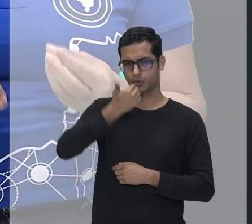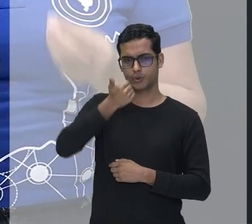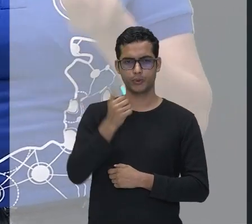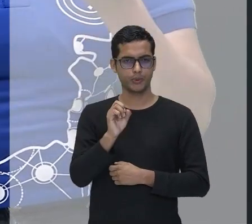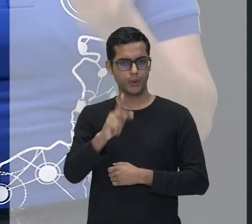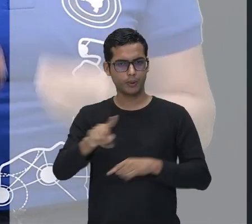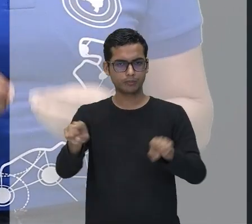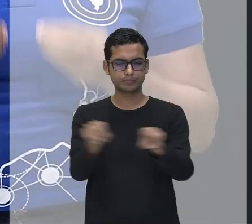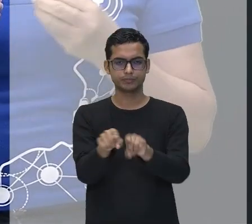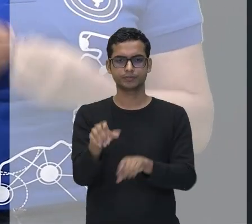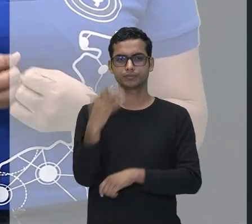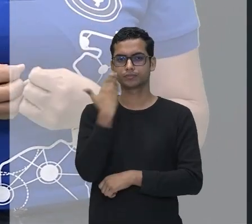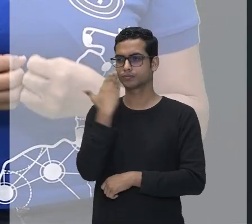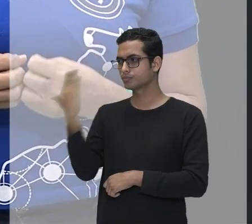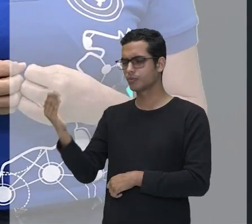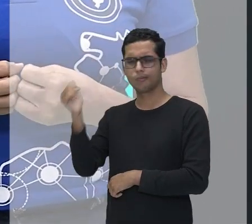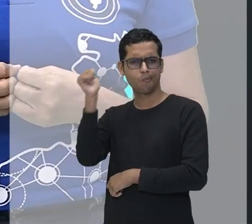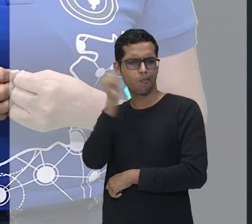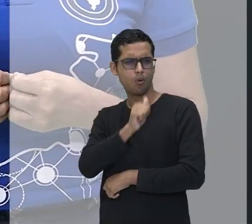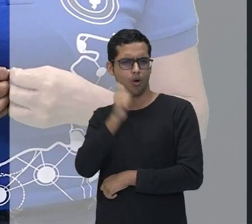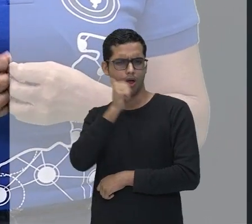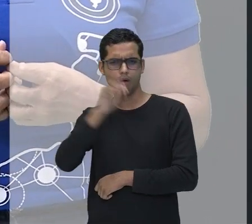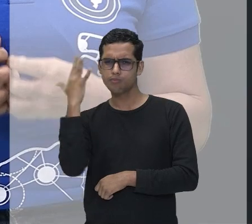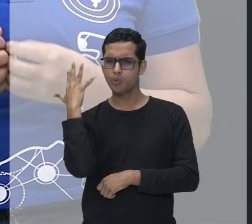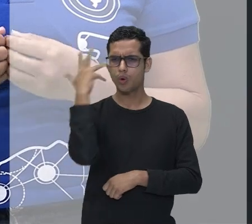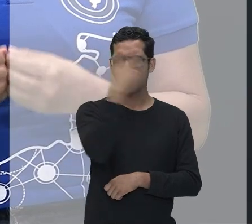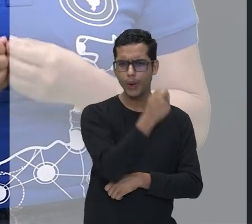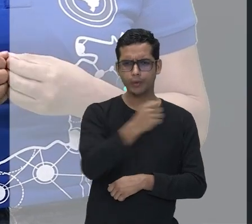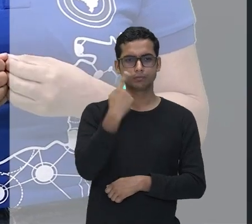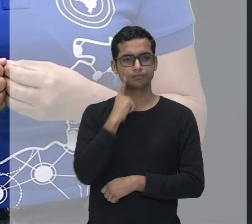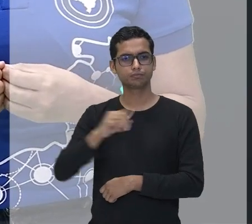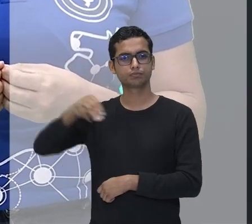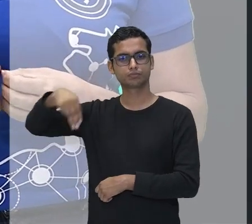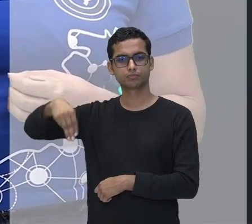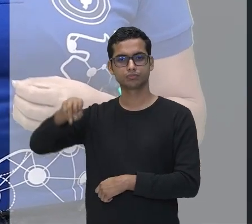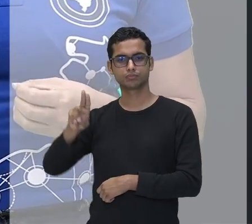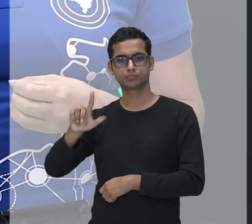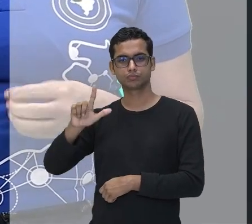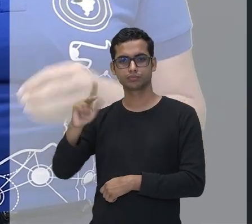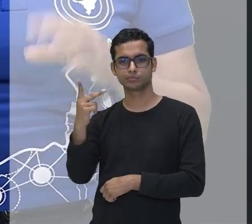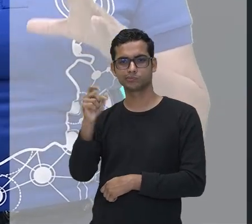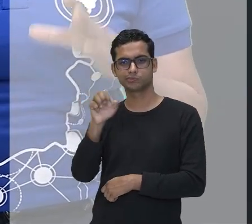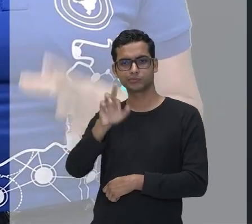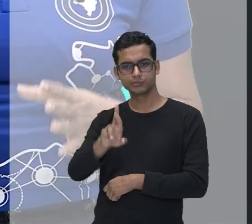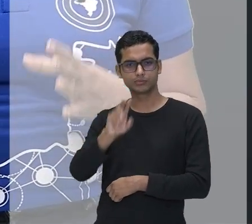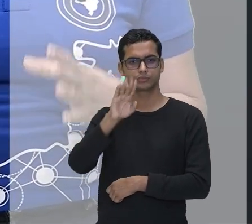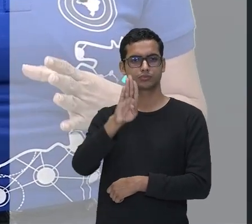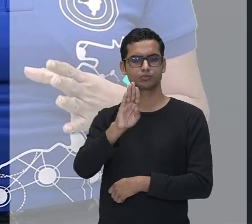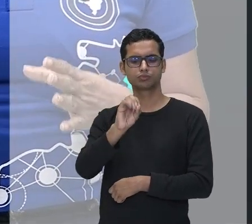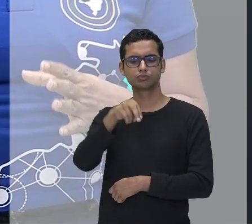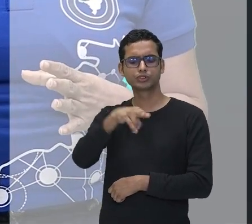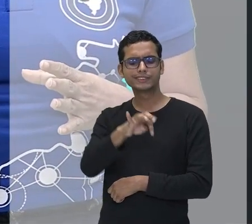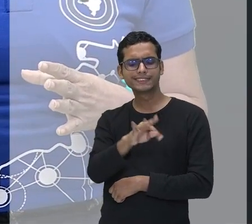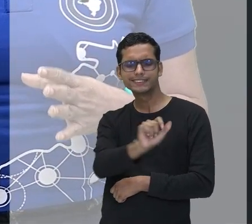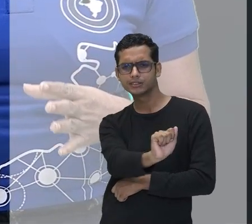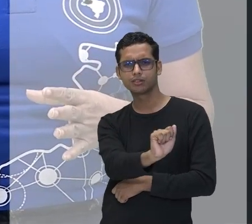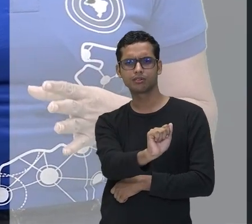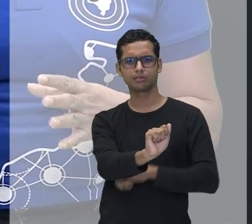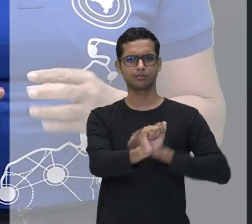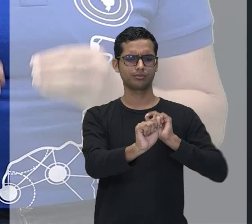caso da mulher bonita. Bonita é o adjetivo. Por que que é